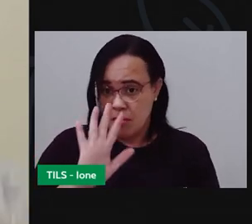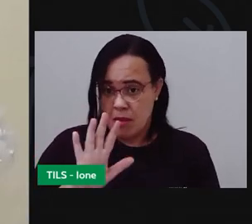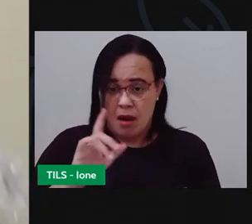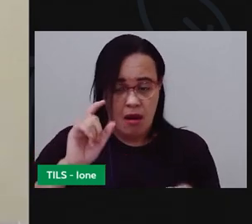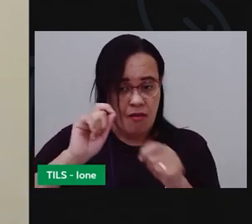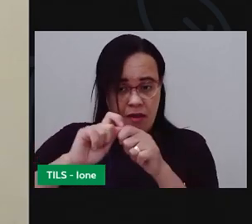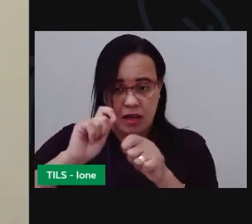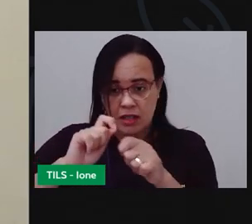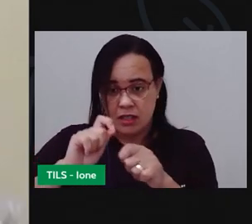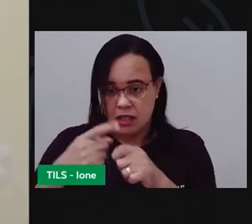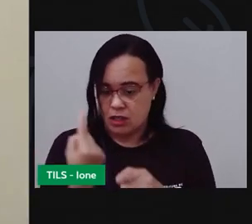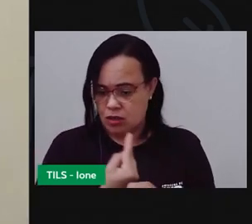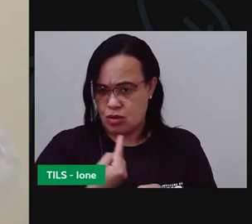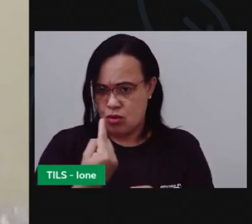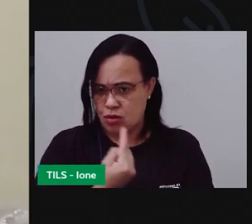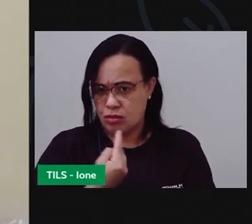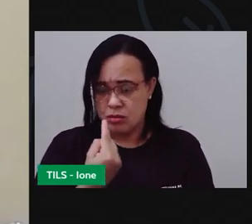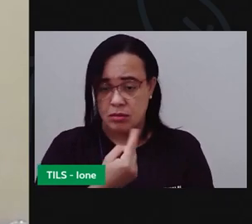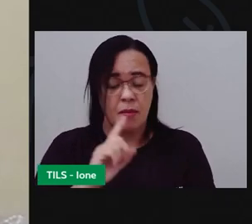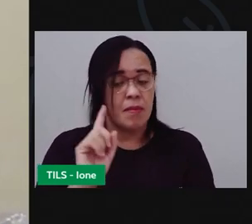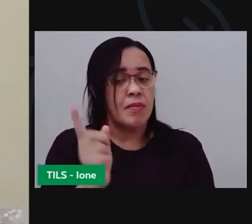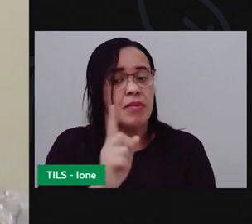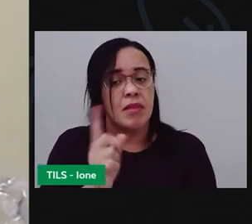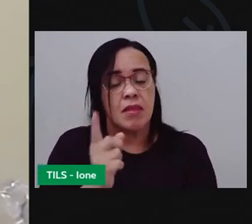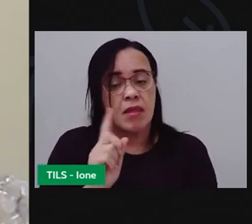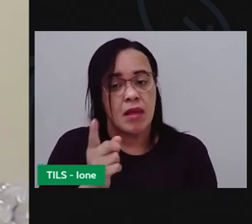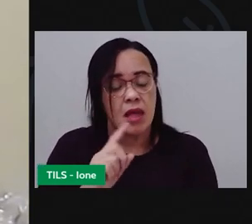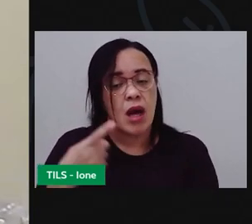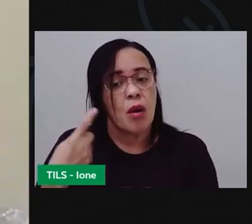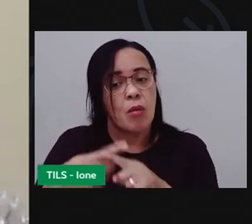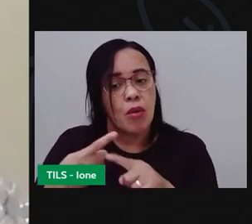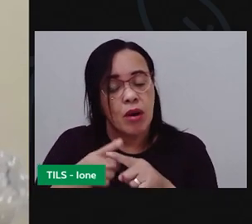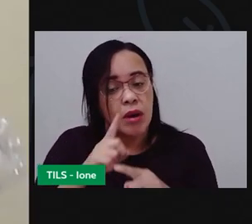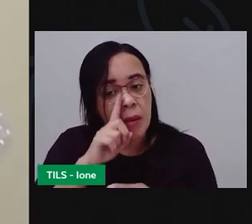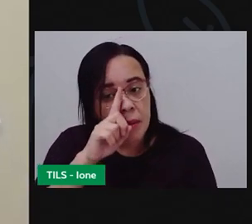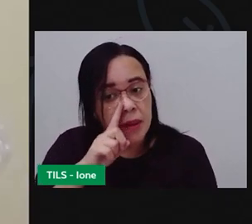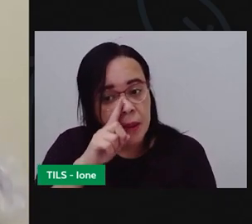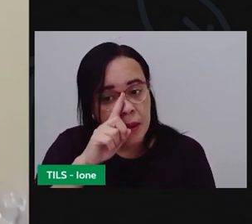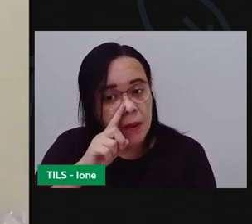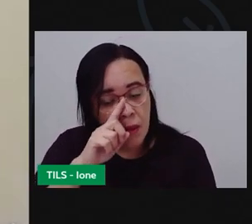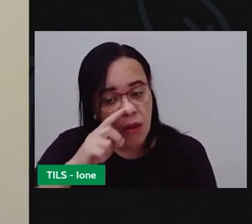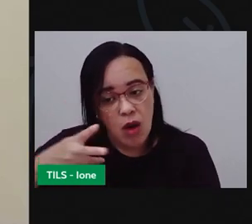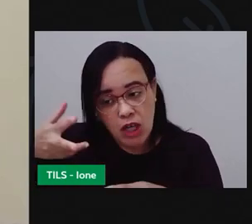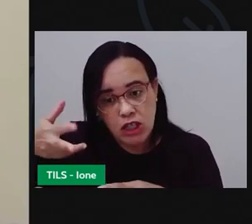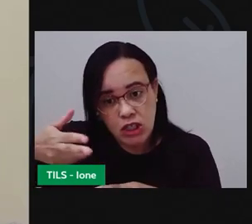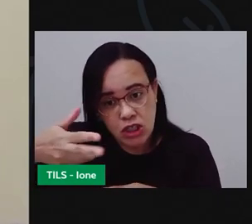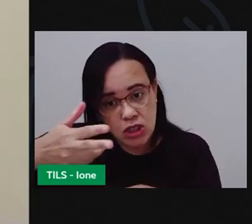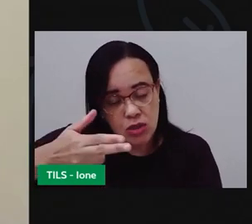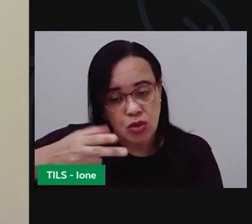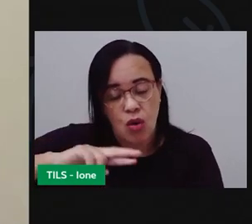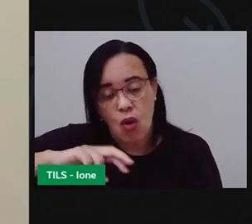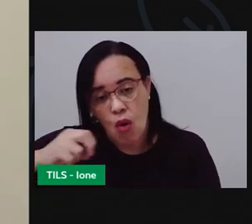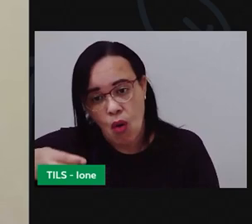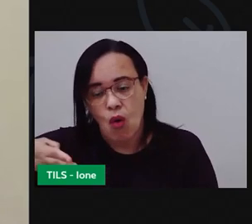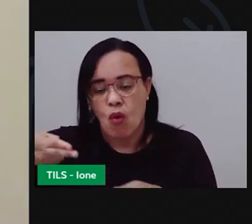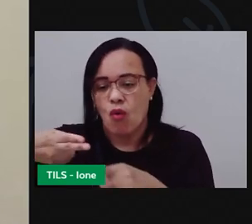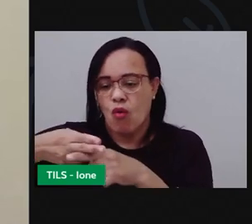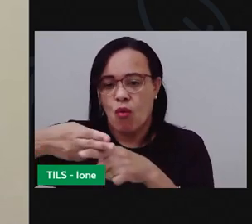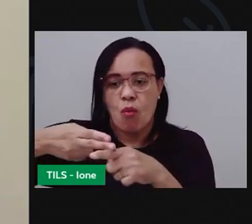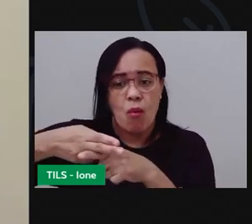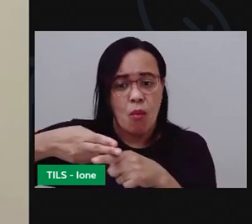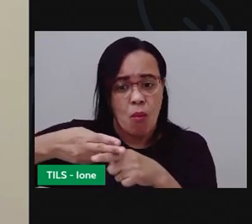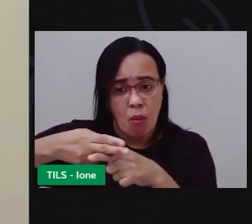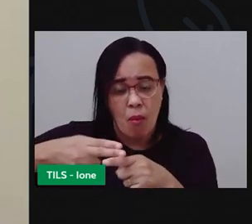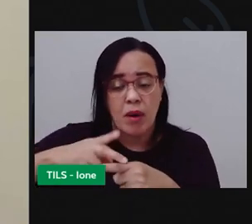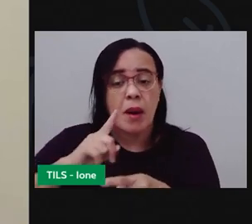por que pro? porque você vai utilizar objetos cortantes e a gente já viu aqui nas nossas aulas que crianças